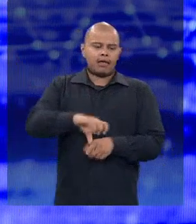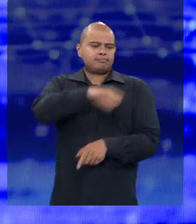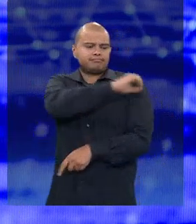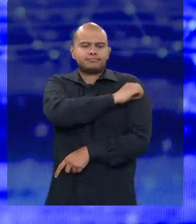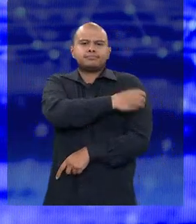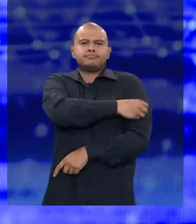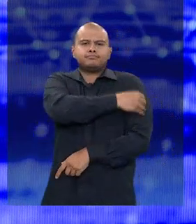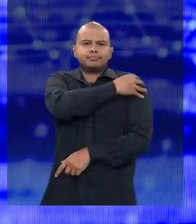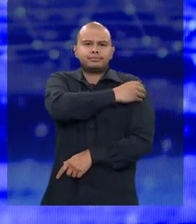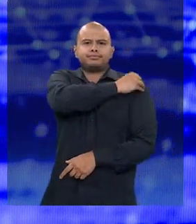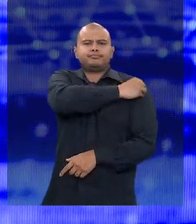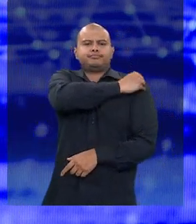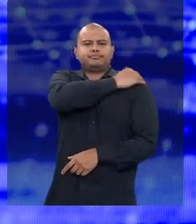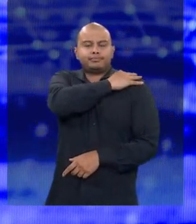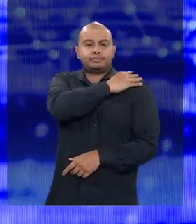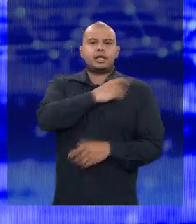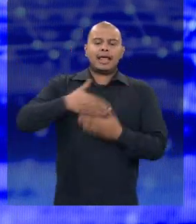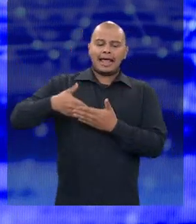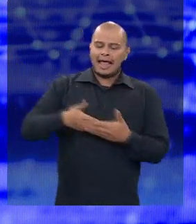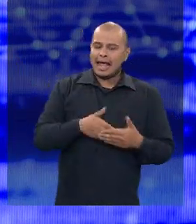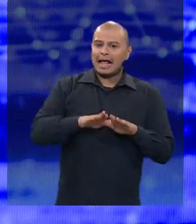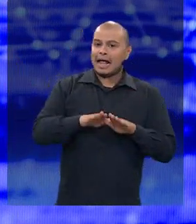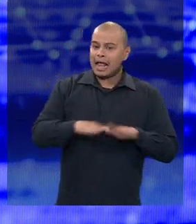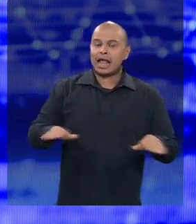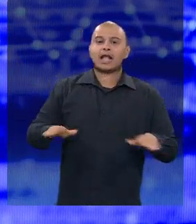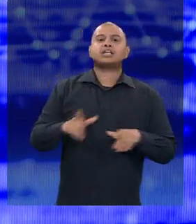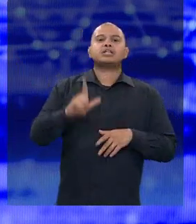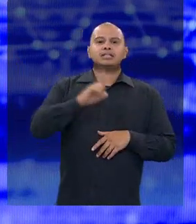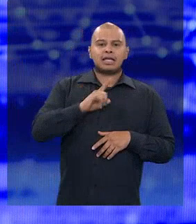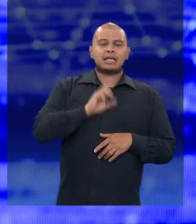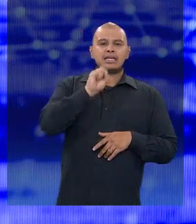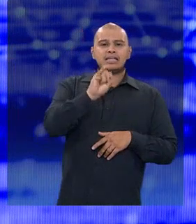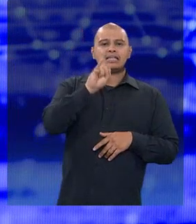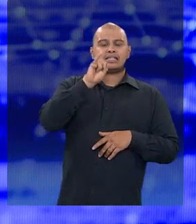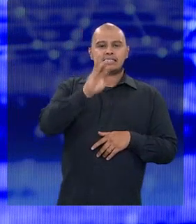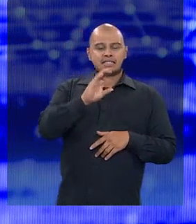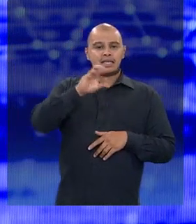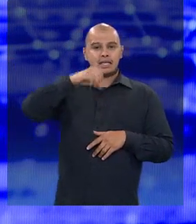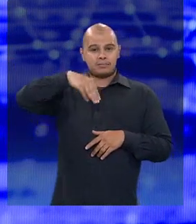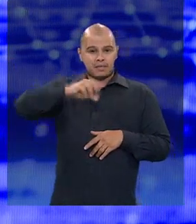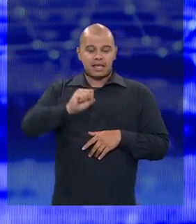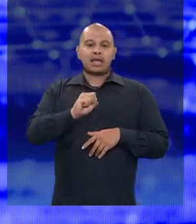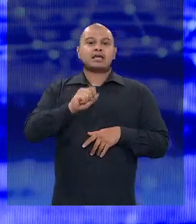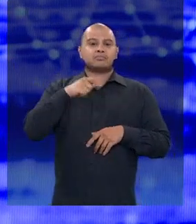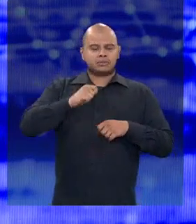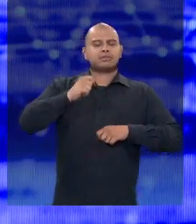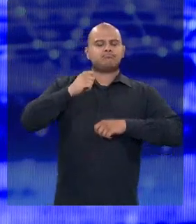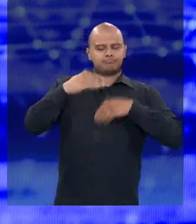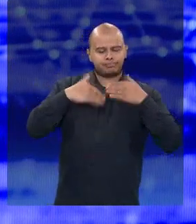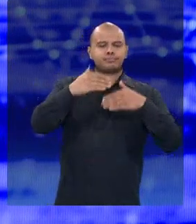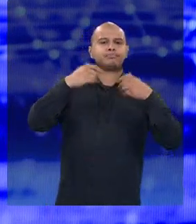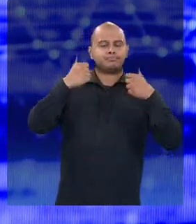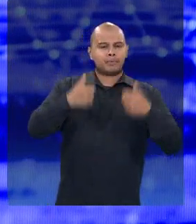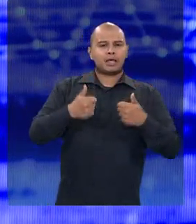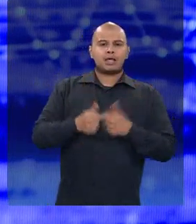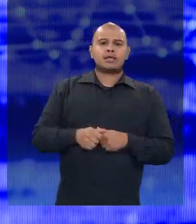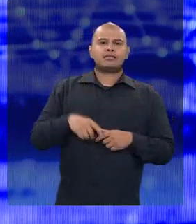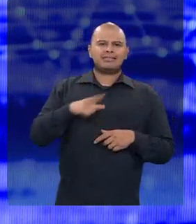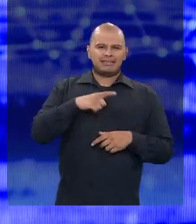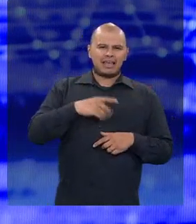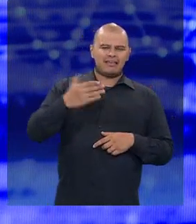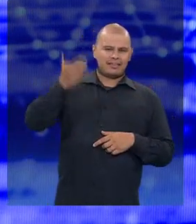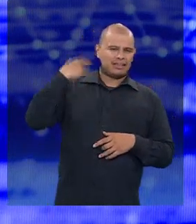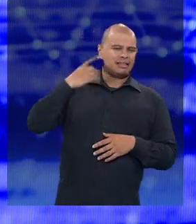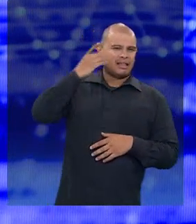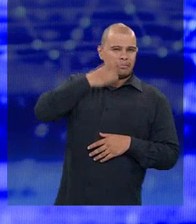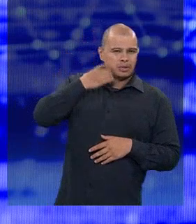creches, o governo tem que colocar esse ICMS educacional para valer. Porque isso aí rolou na Assembleia. Inclusive, o deputado